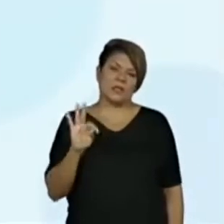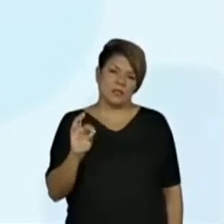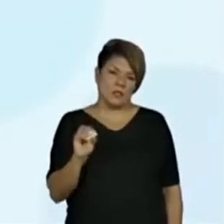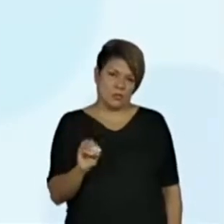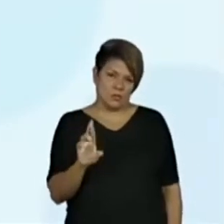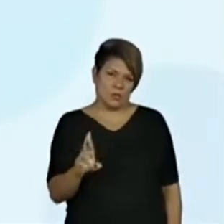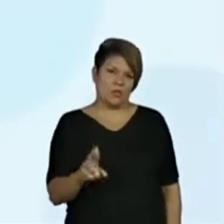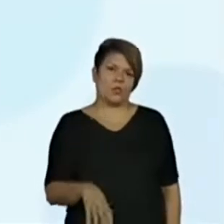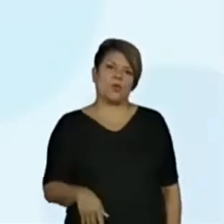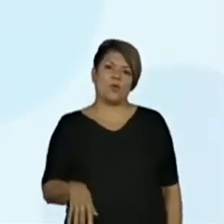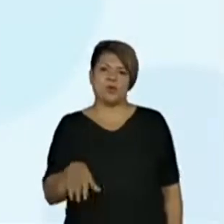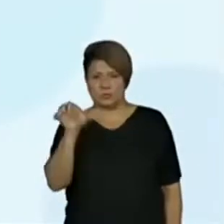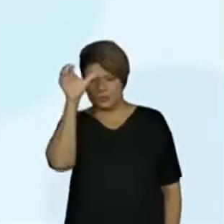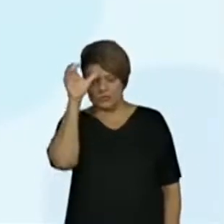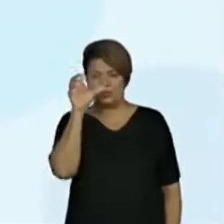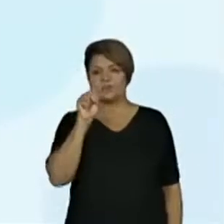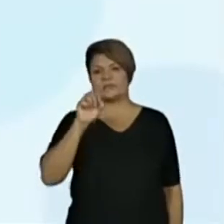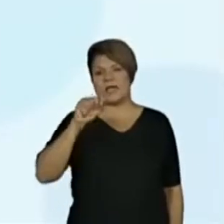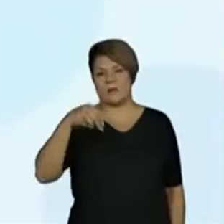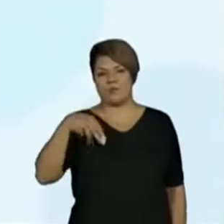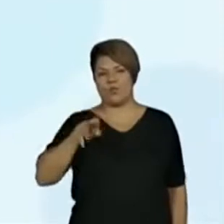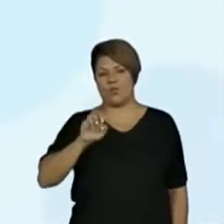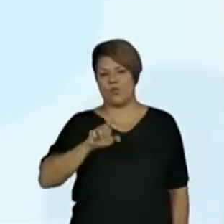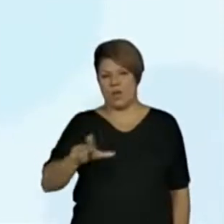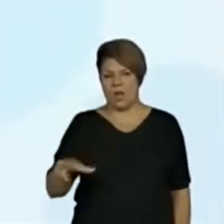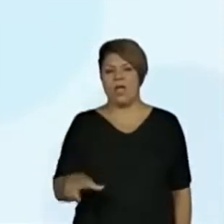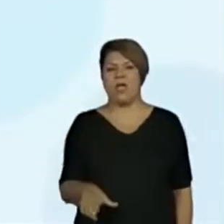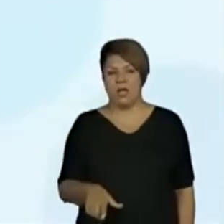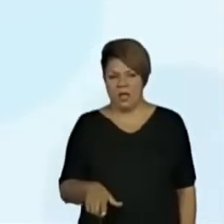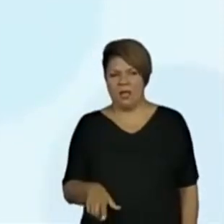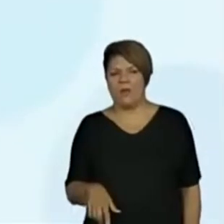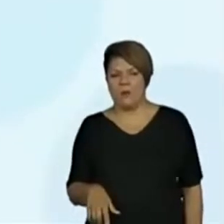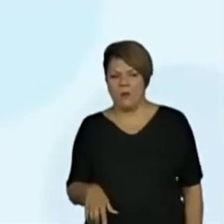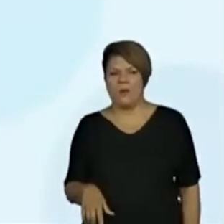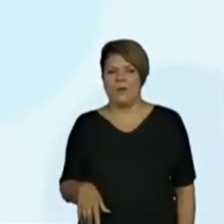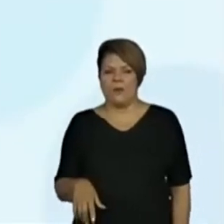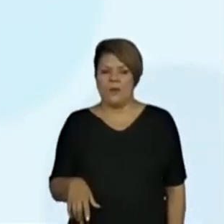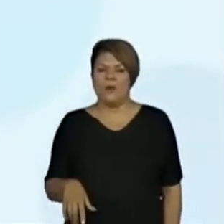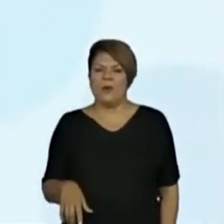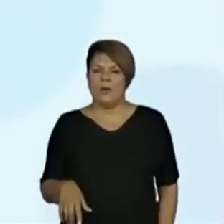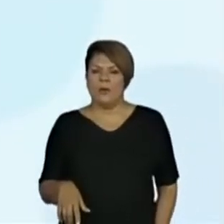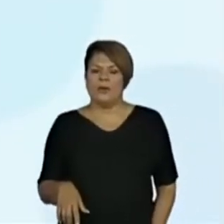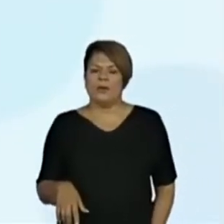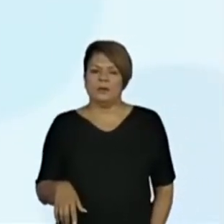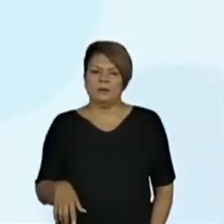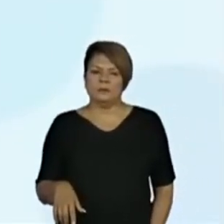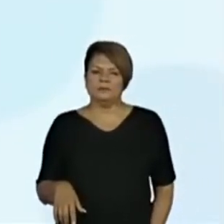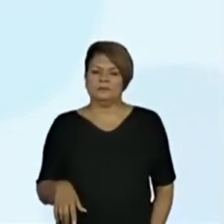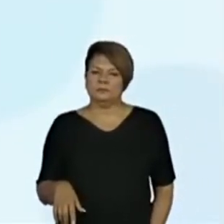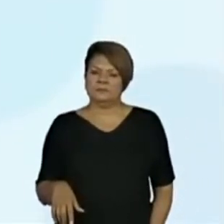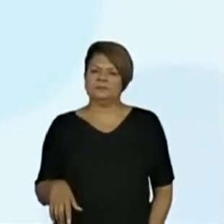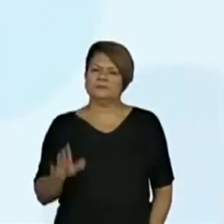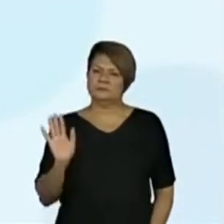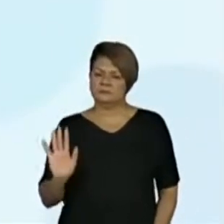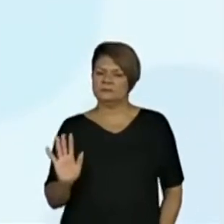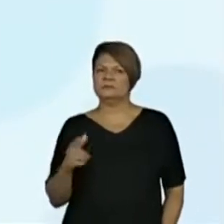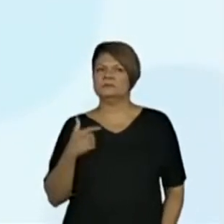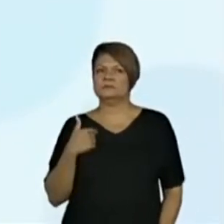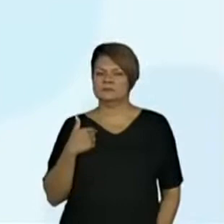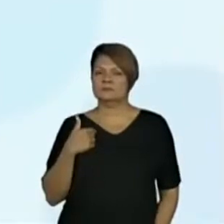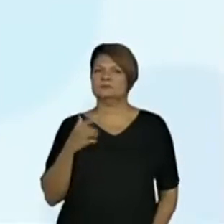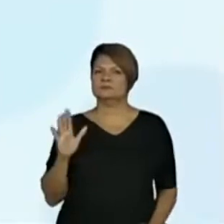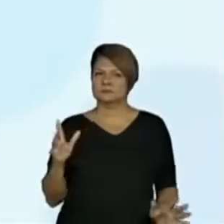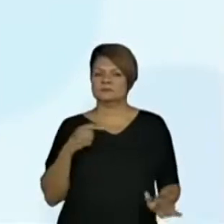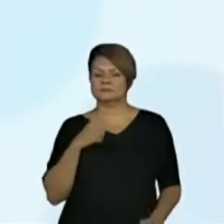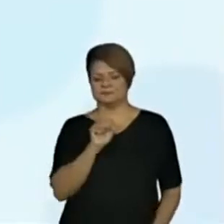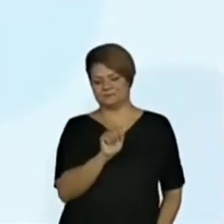O tio Samuel e a tia Luiz, o Matheus falou? Isso aí. E a gente geralmente chama esses